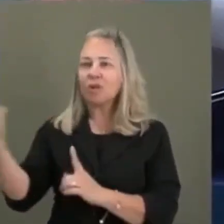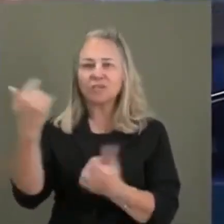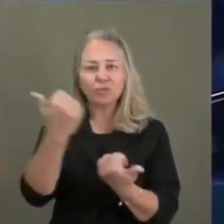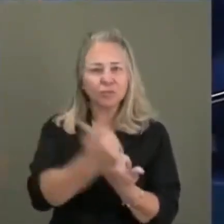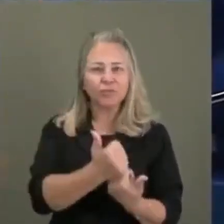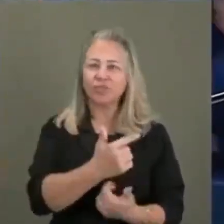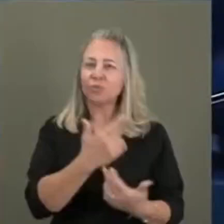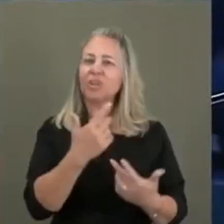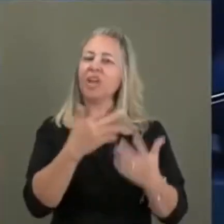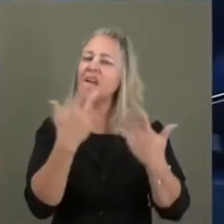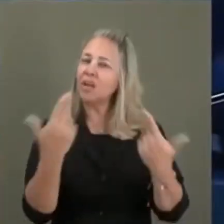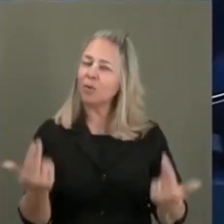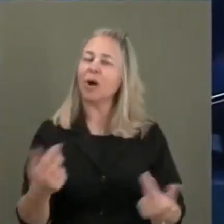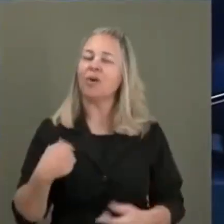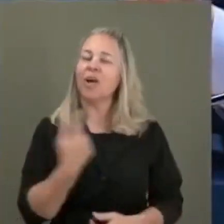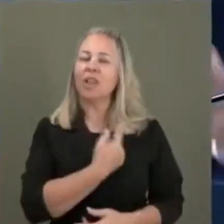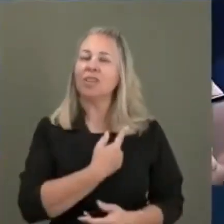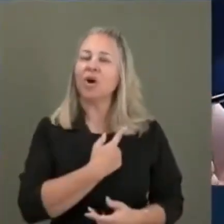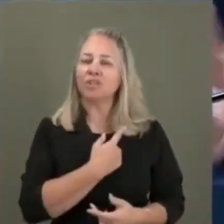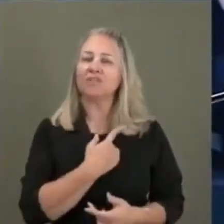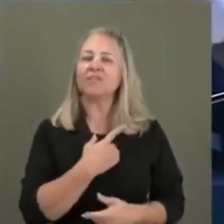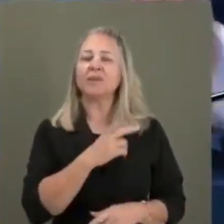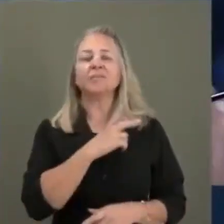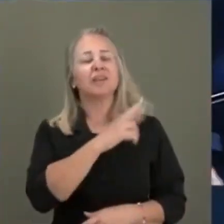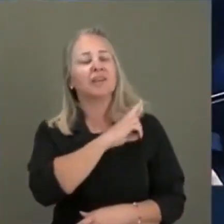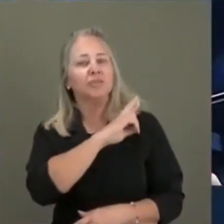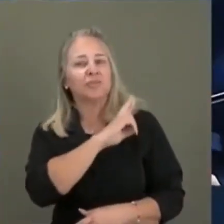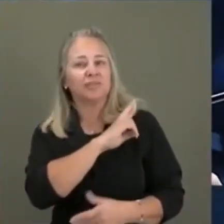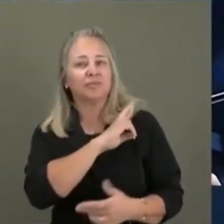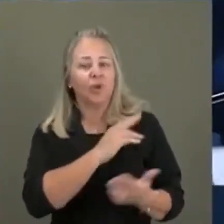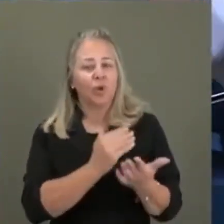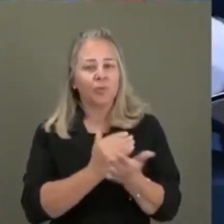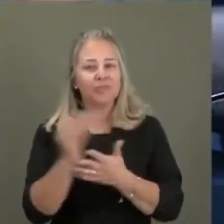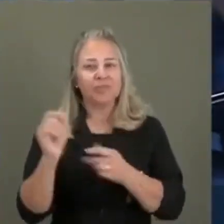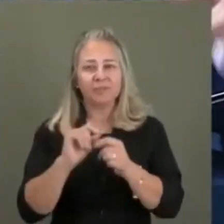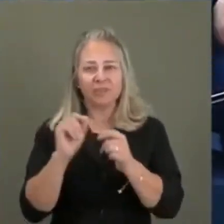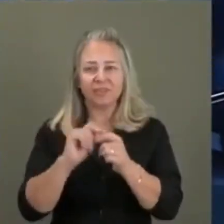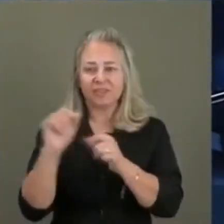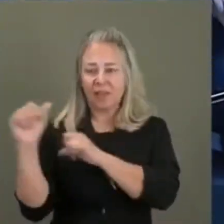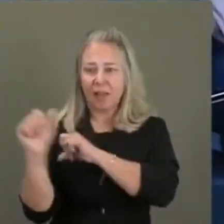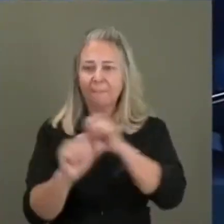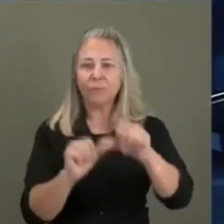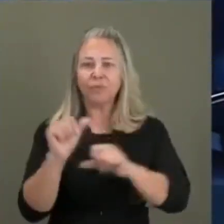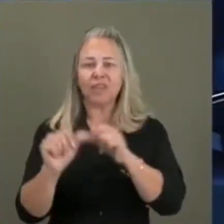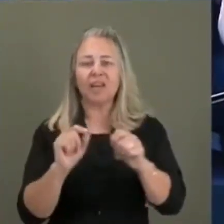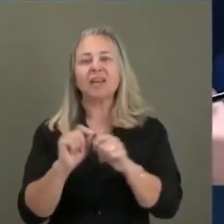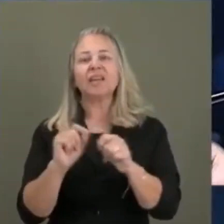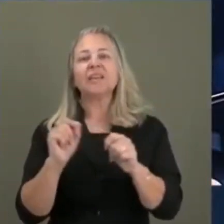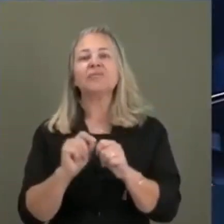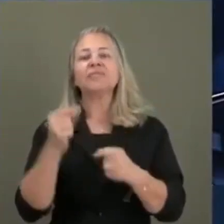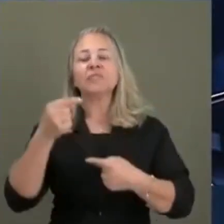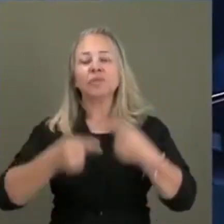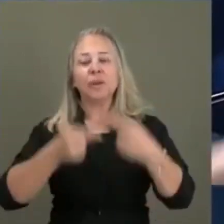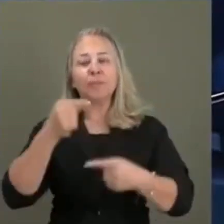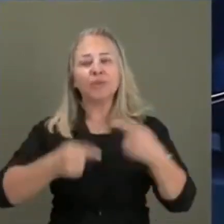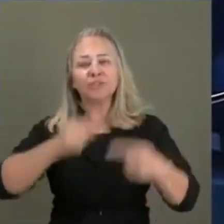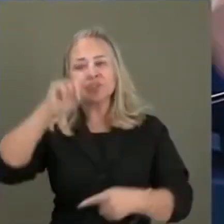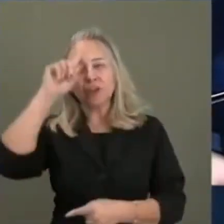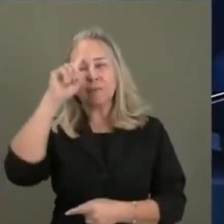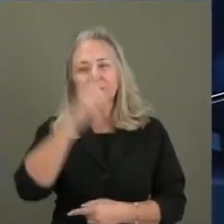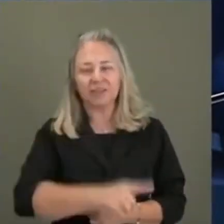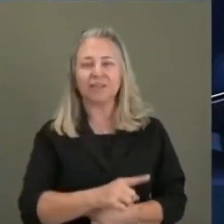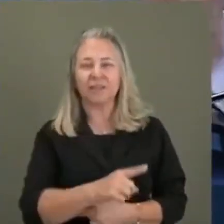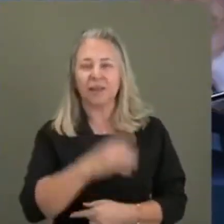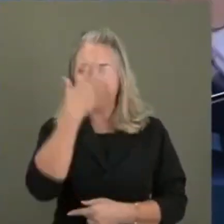é essa. E cabe a nós aqui, o Parlamento, começar a mudar essa prática. Começar de verdade a fazer o que a política manda um